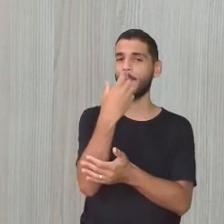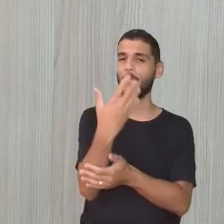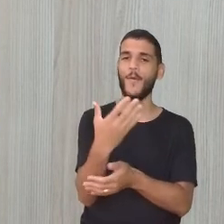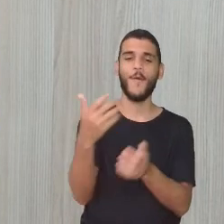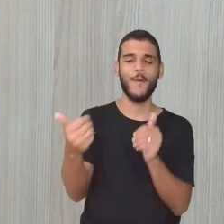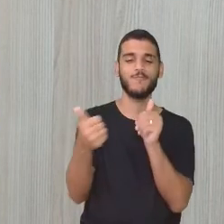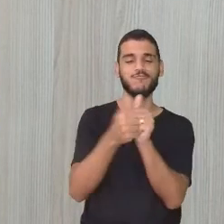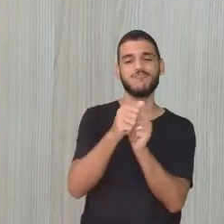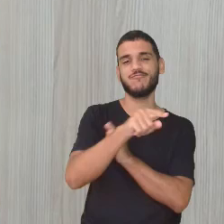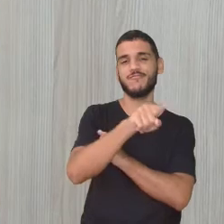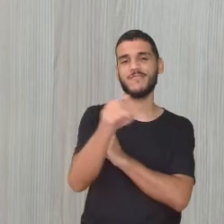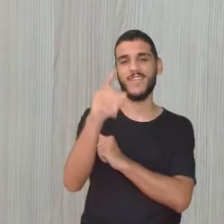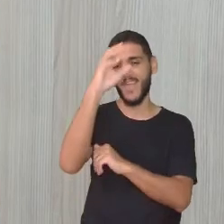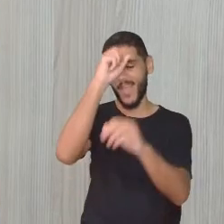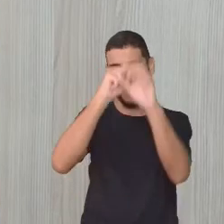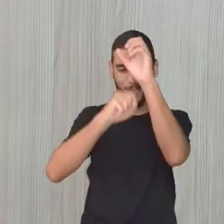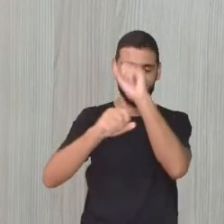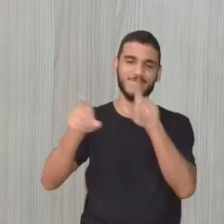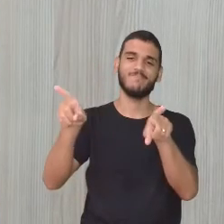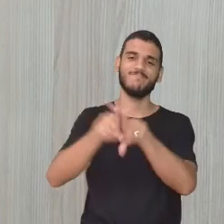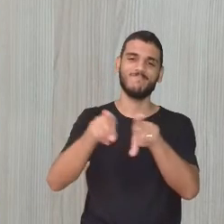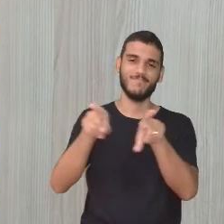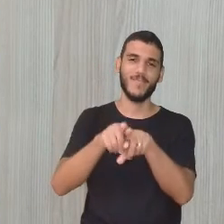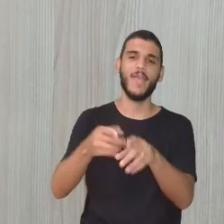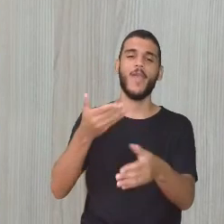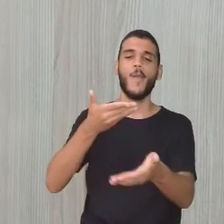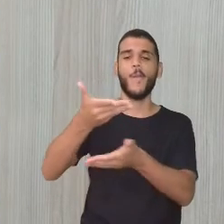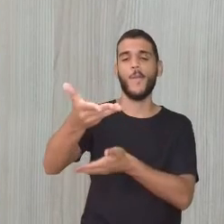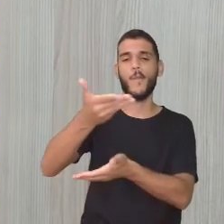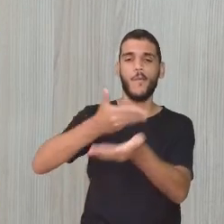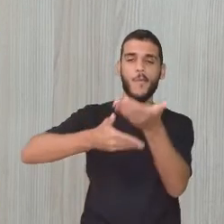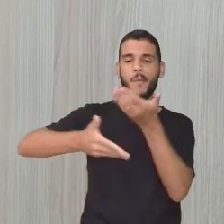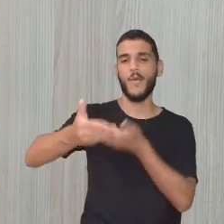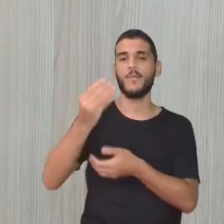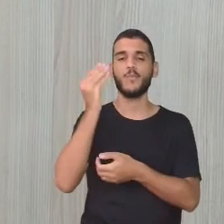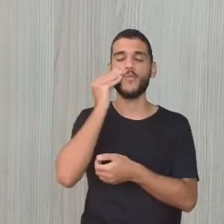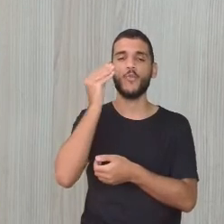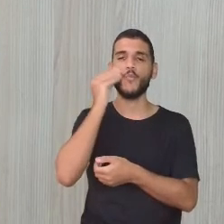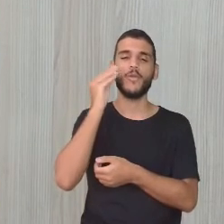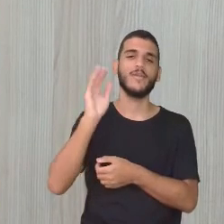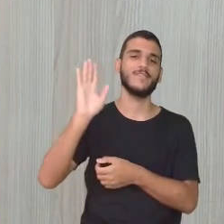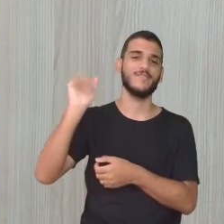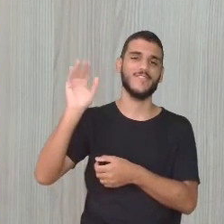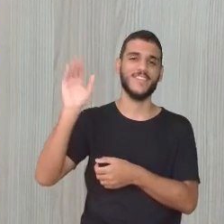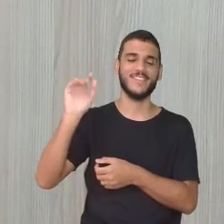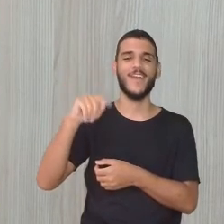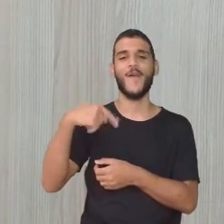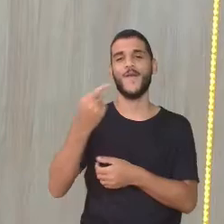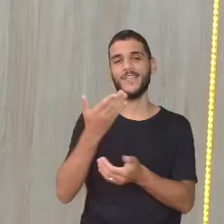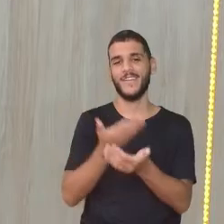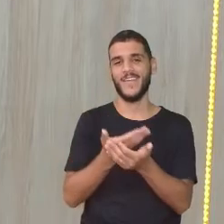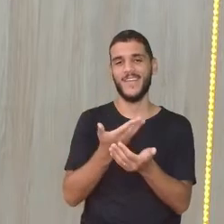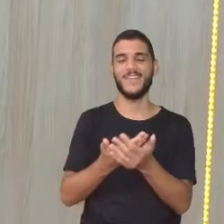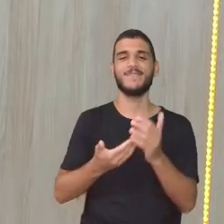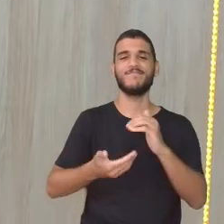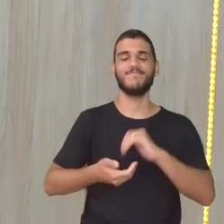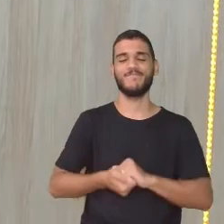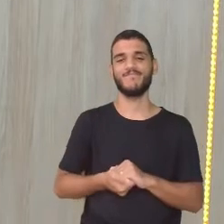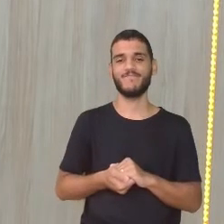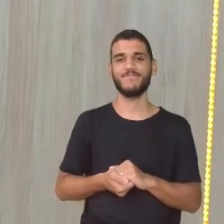junto com vocês, aprendendo também, trocando. Um beijo grande e até a próxima aula. Tchau, tchau!